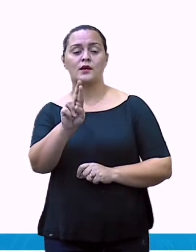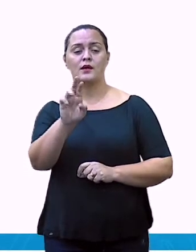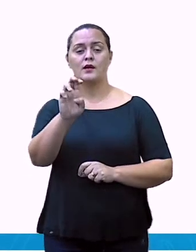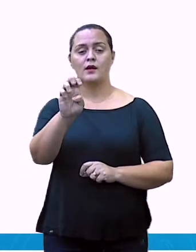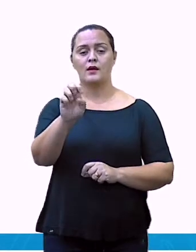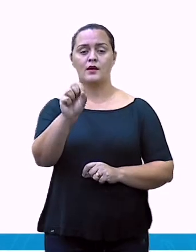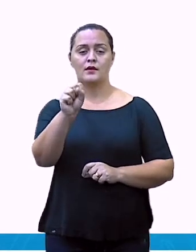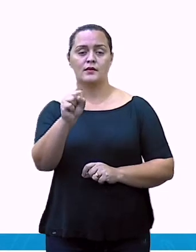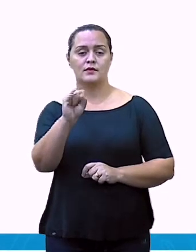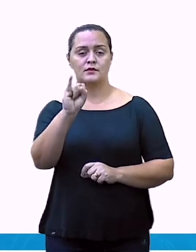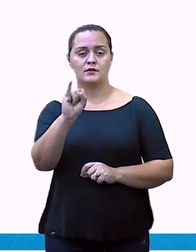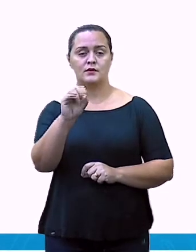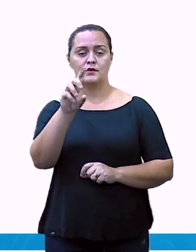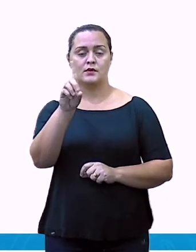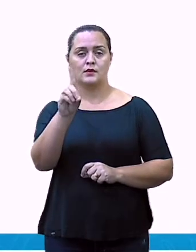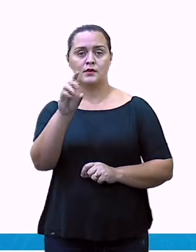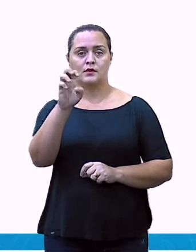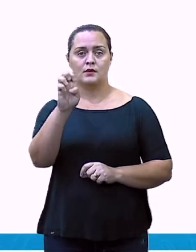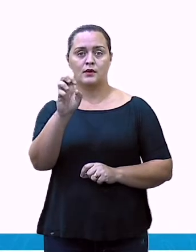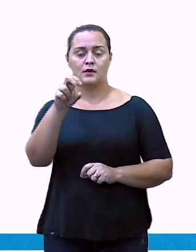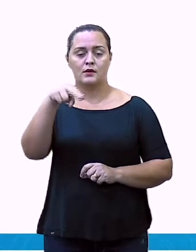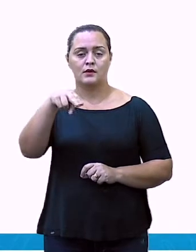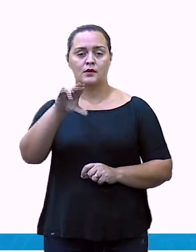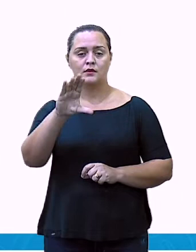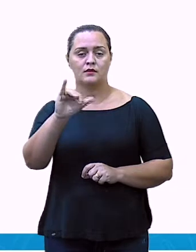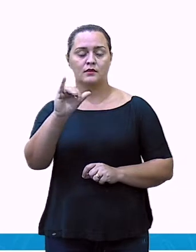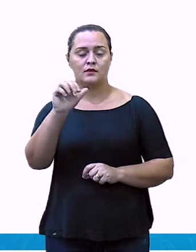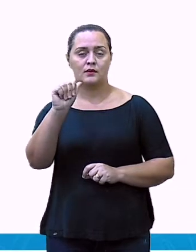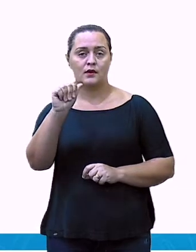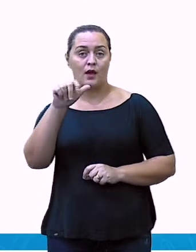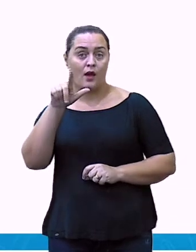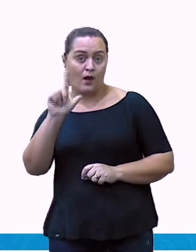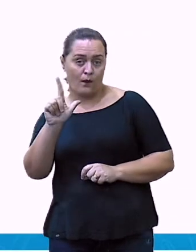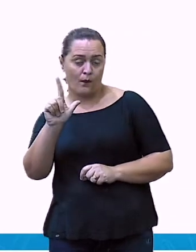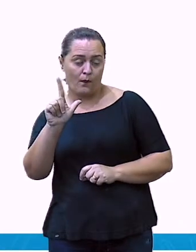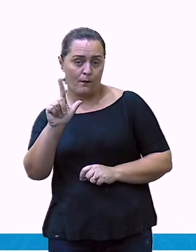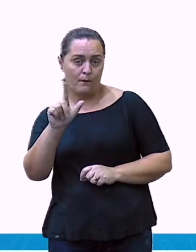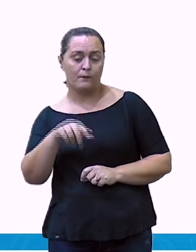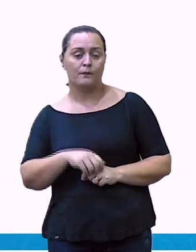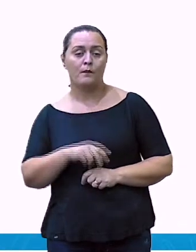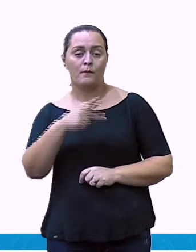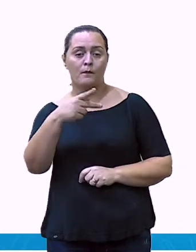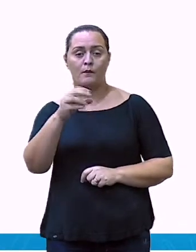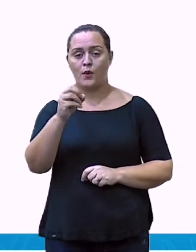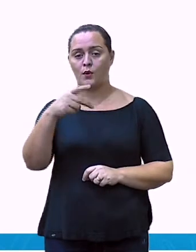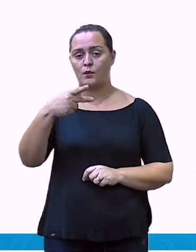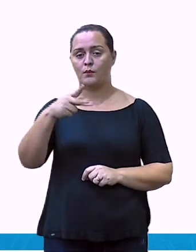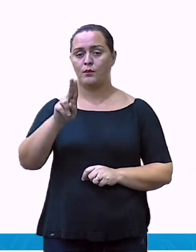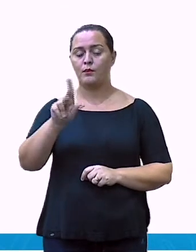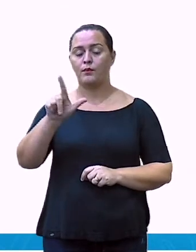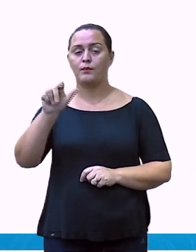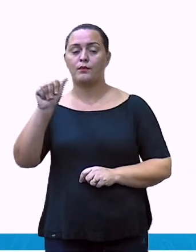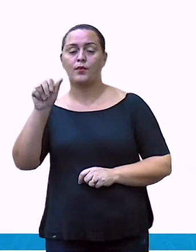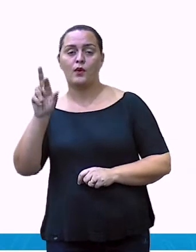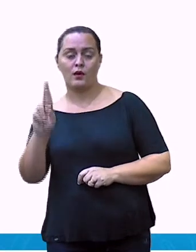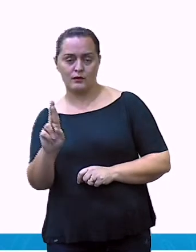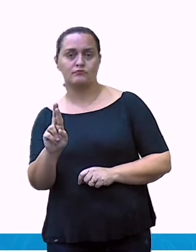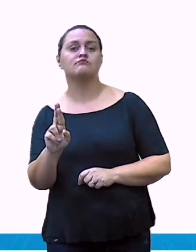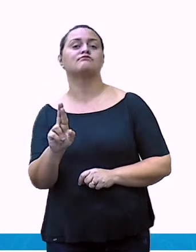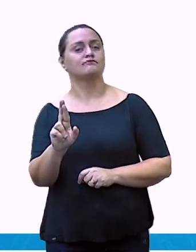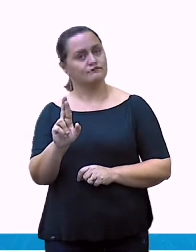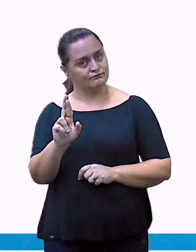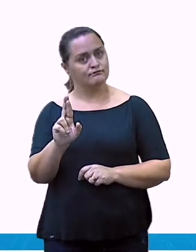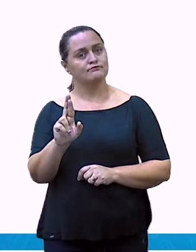no bairro São Raimundo. Exatamente. Esse daqui é o residencial, que agora a